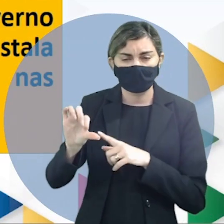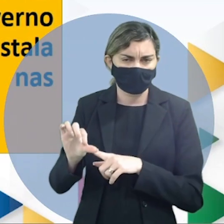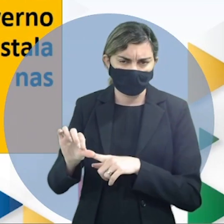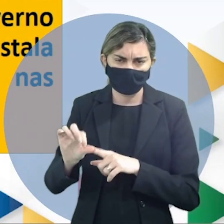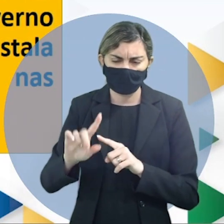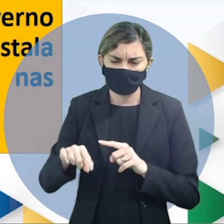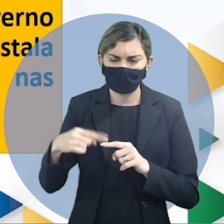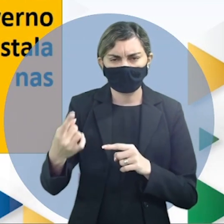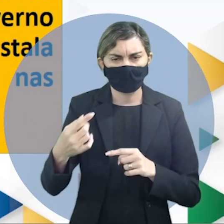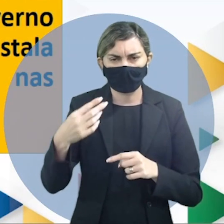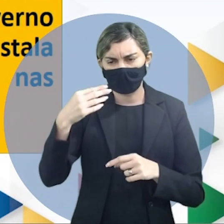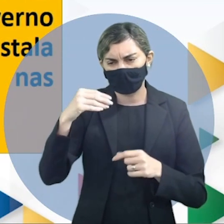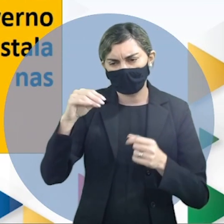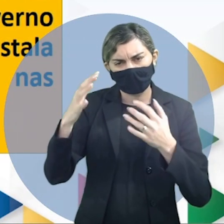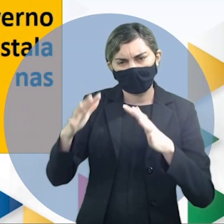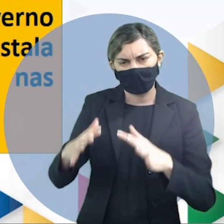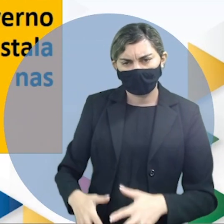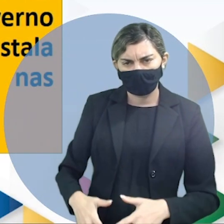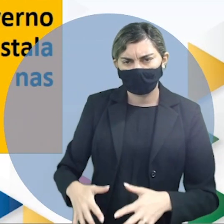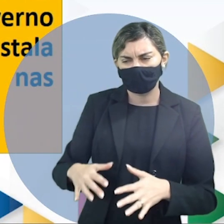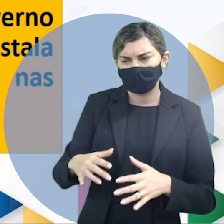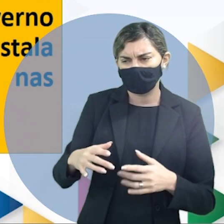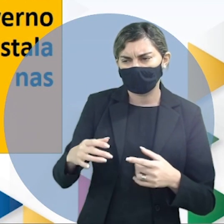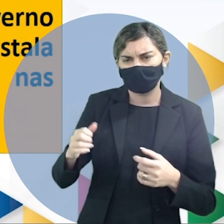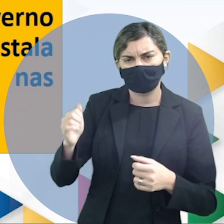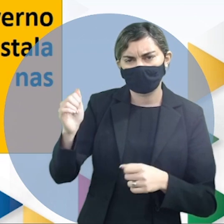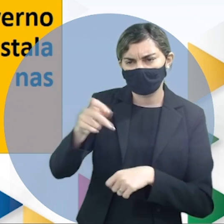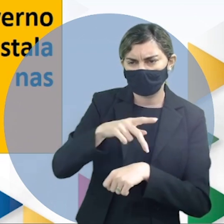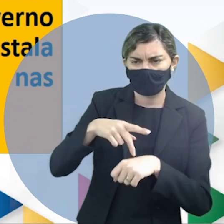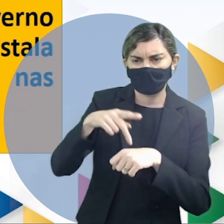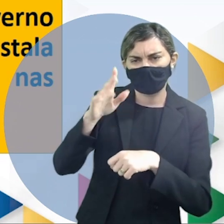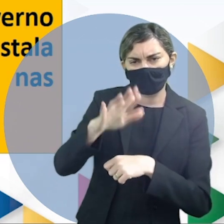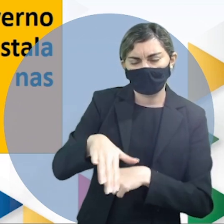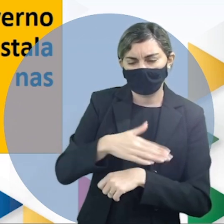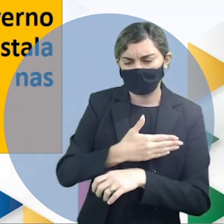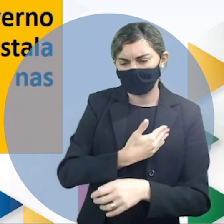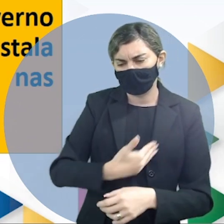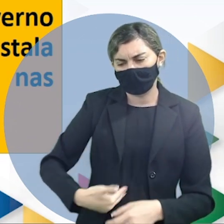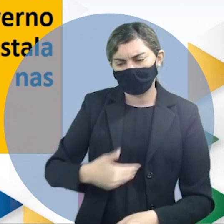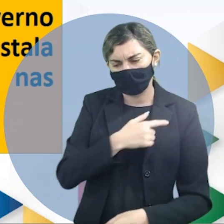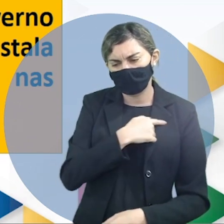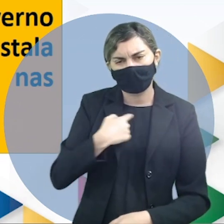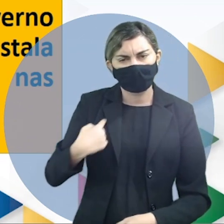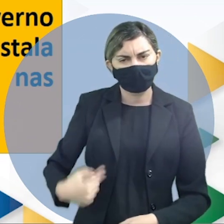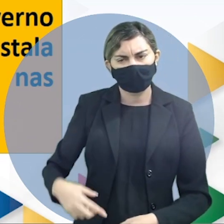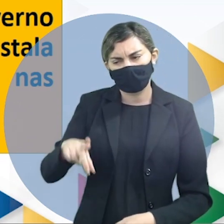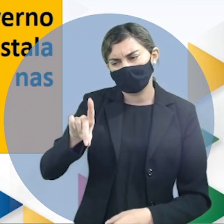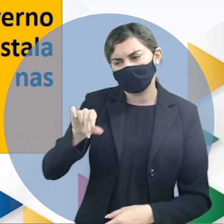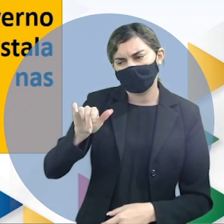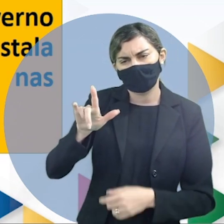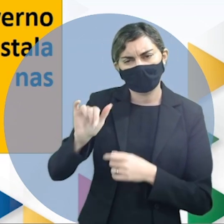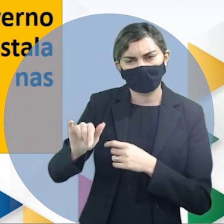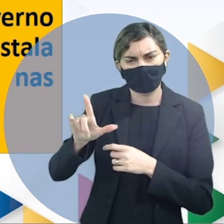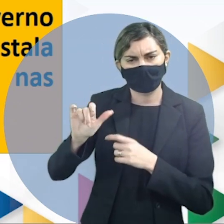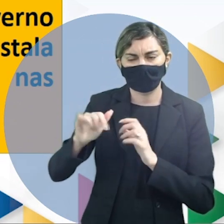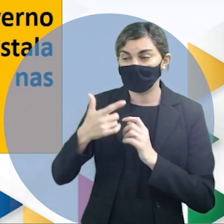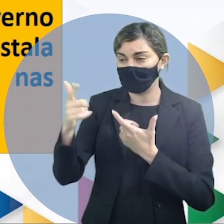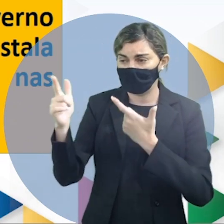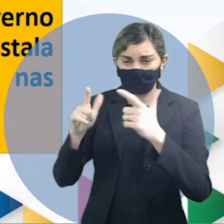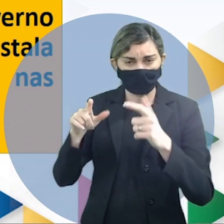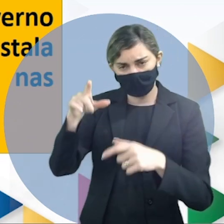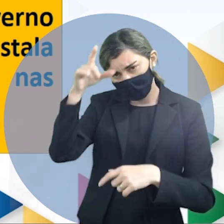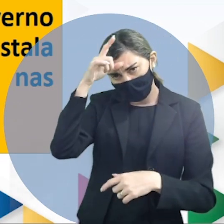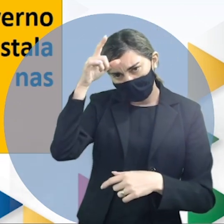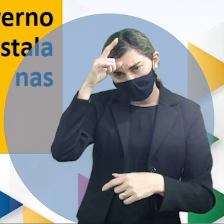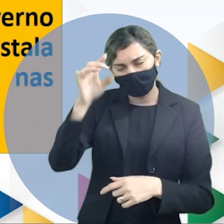após o fracasso de uma rebelião nacionalista o governo chinês Dalai Lama junto com outros